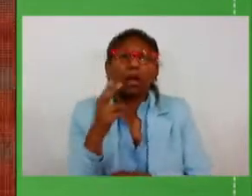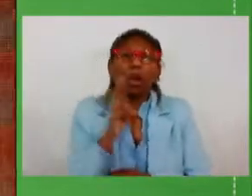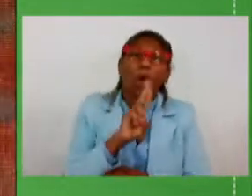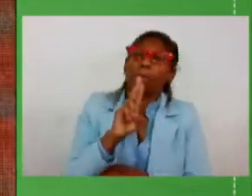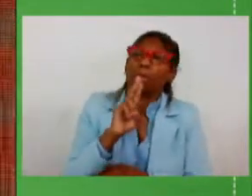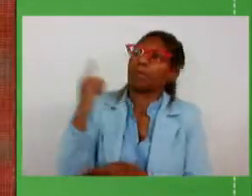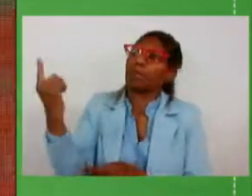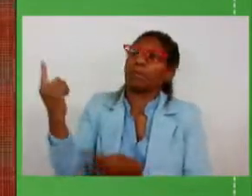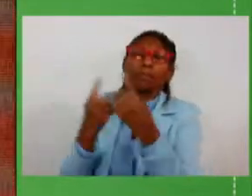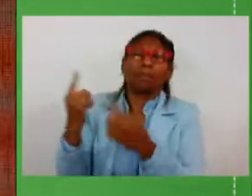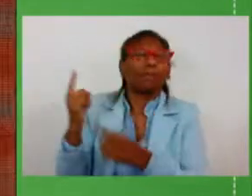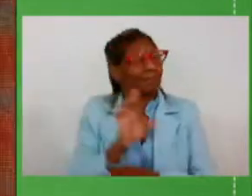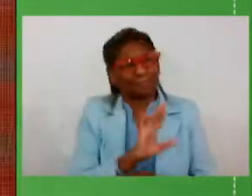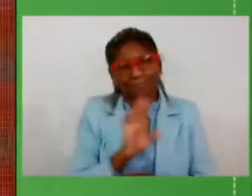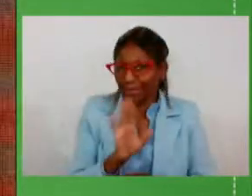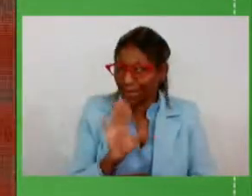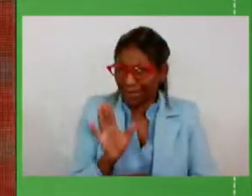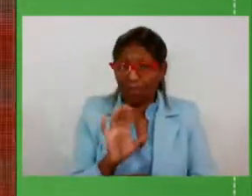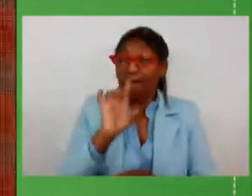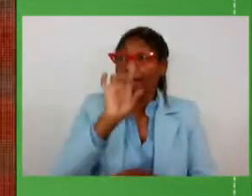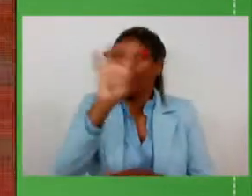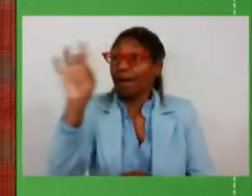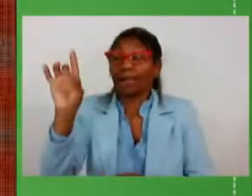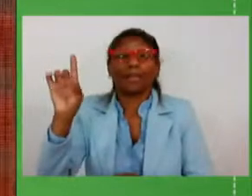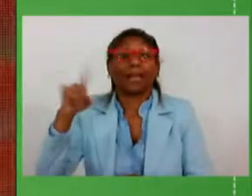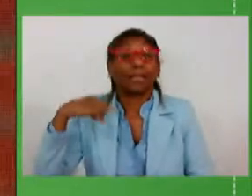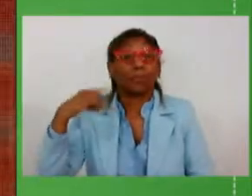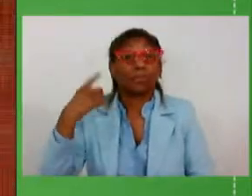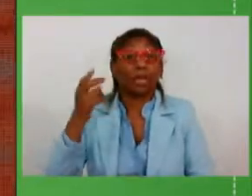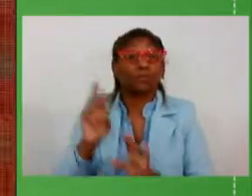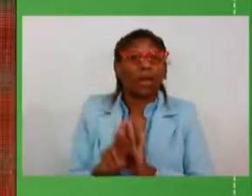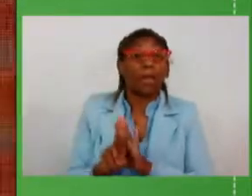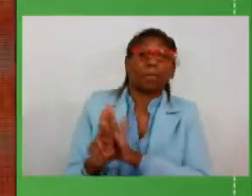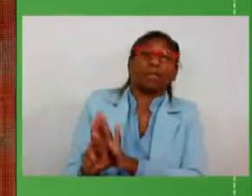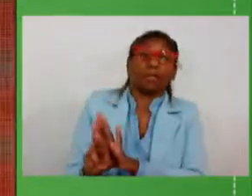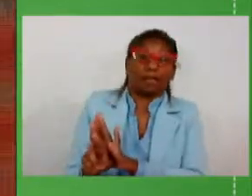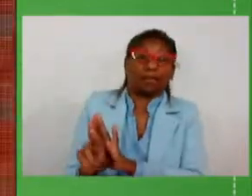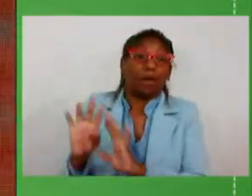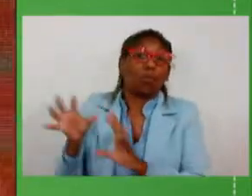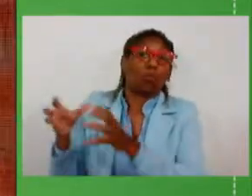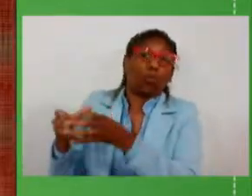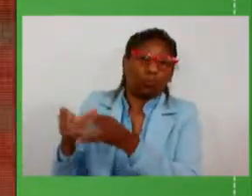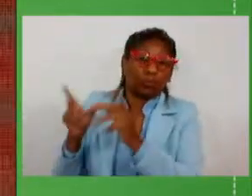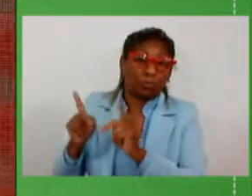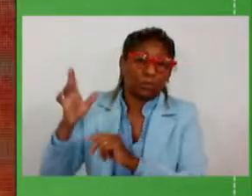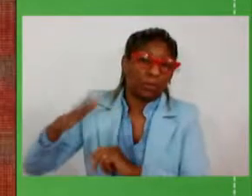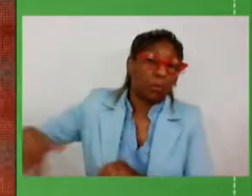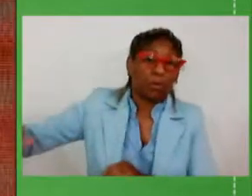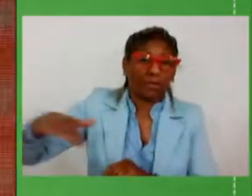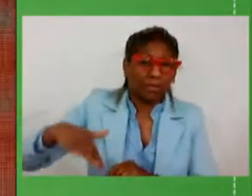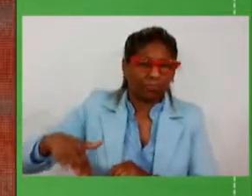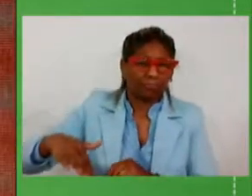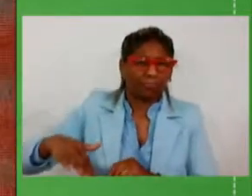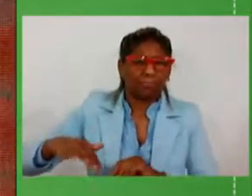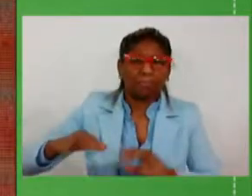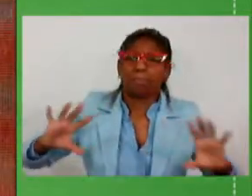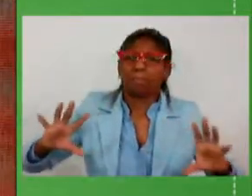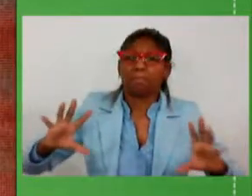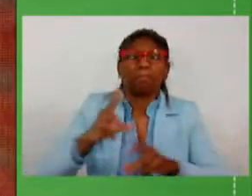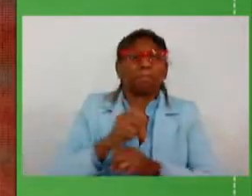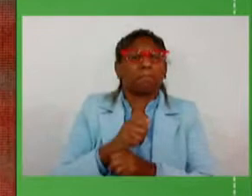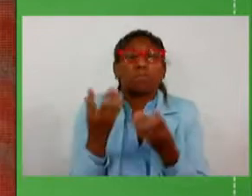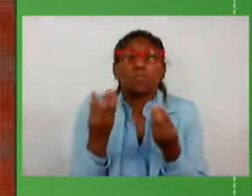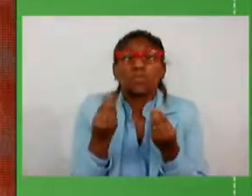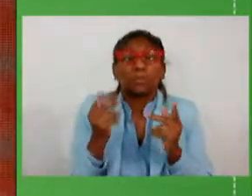cada deputado ali é um representante de uma parcela da população gaúcha milhares de pessoas estão ali representadas